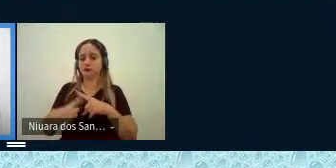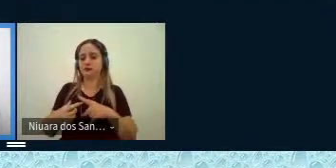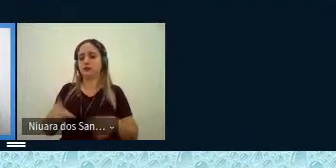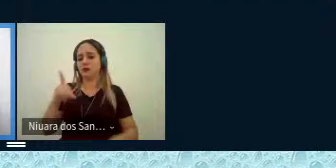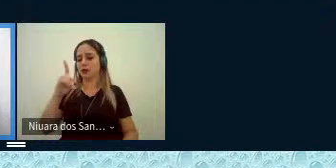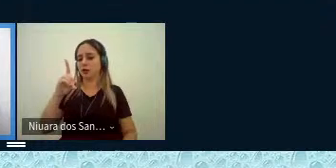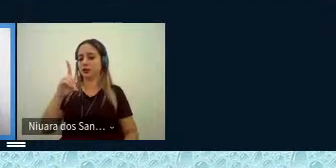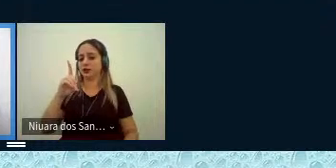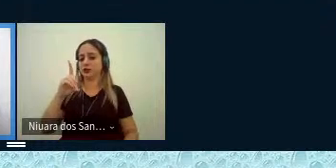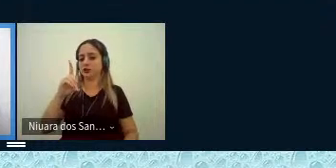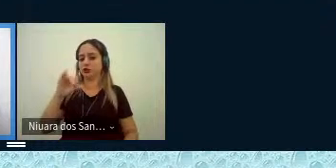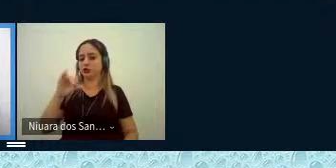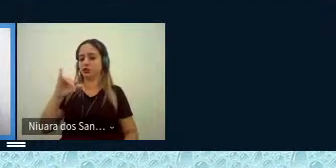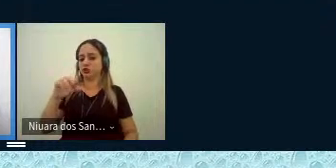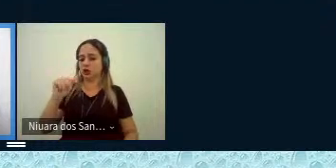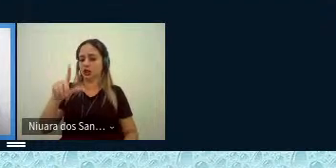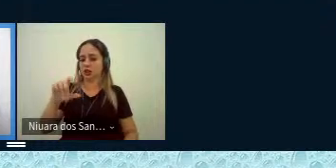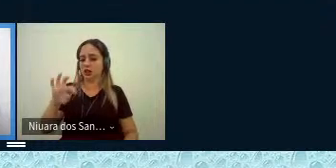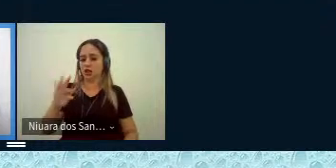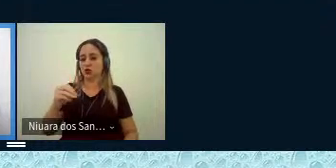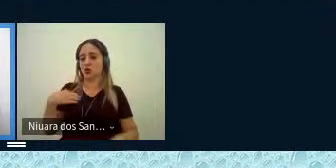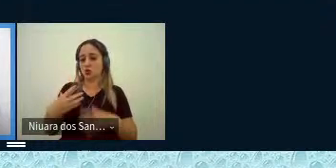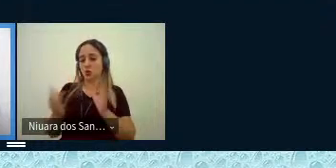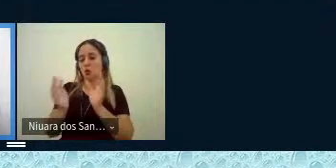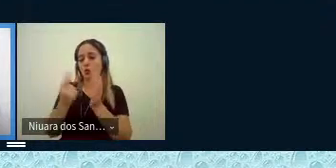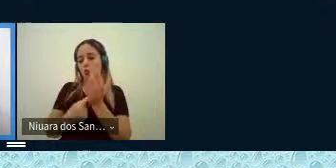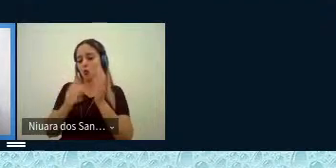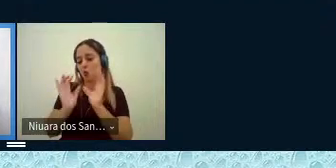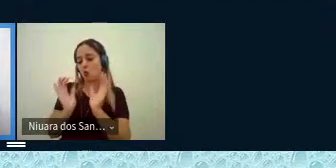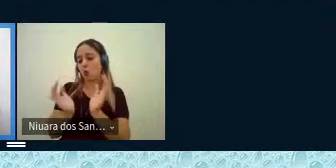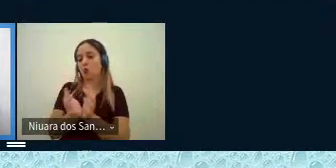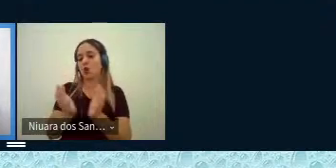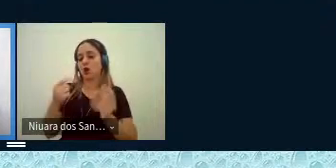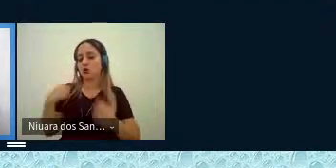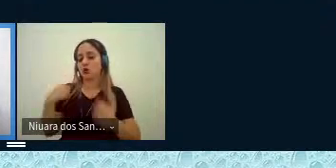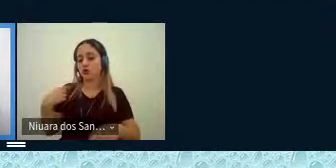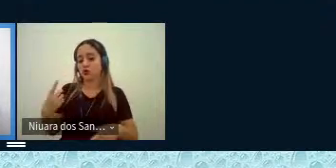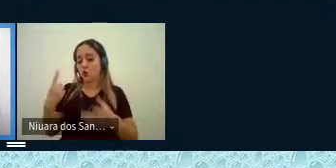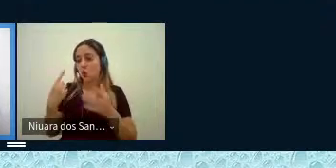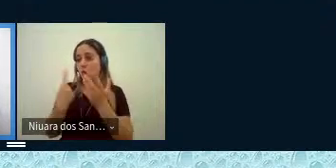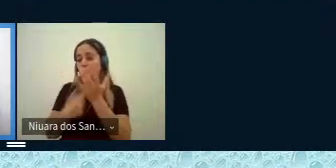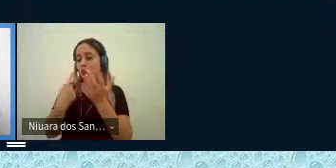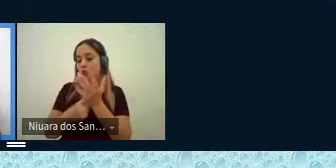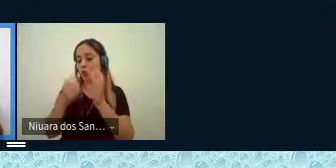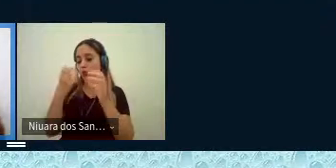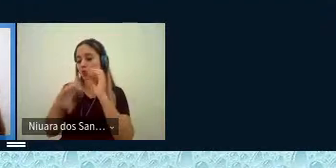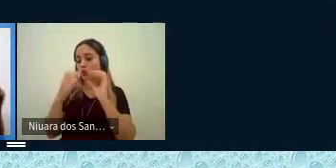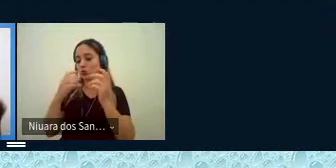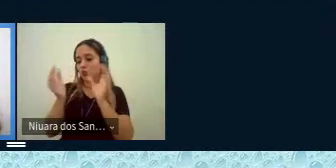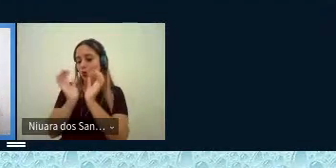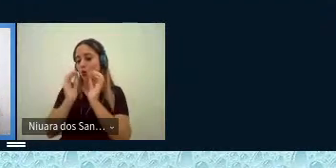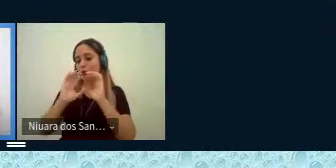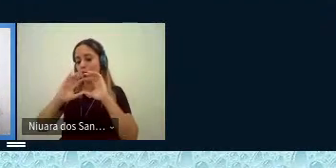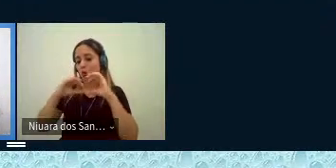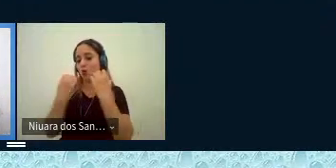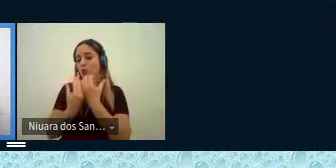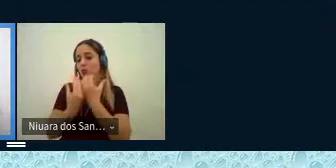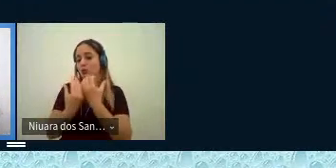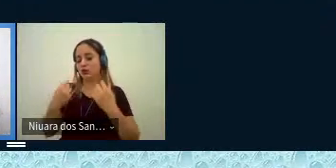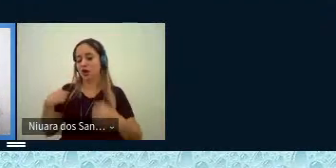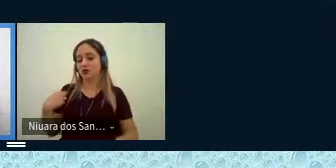se esse dialeto faz parte de um acordo de uma comunidade um acordo de comunicação de uma comunidade a língua geral